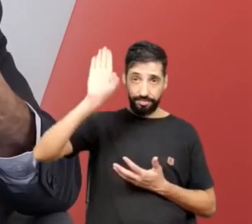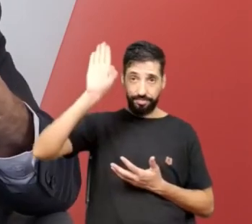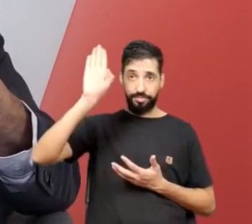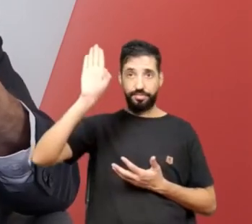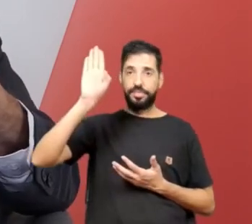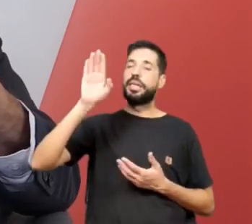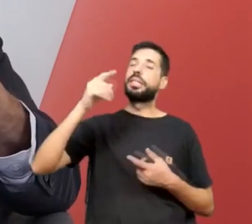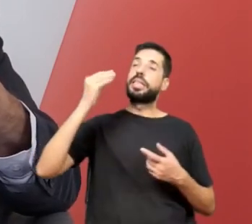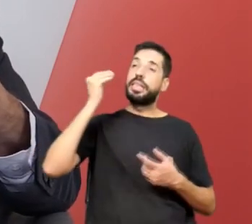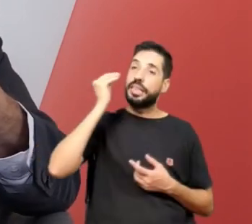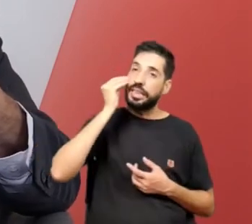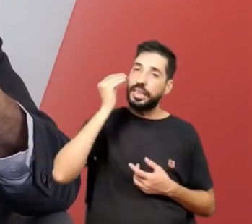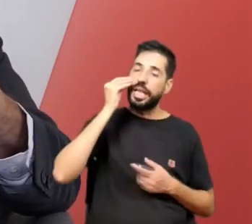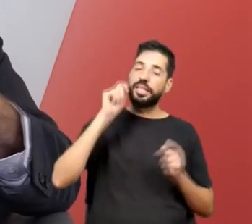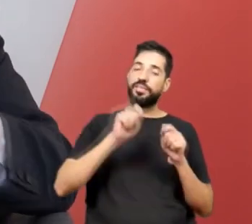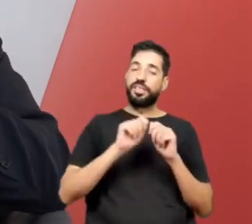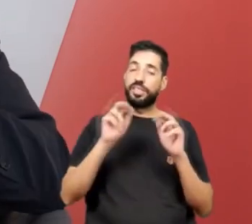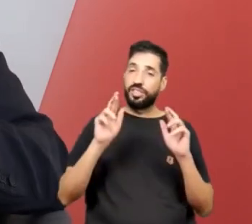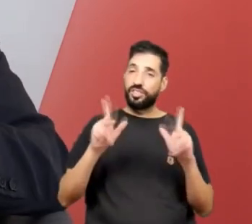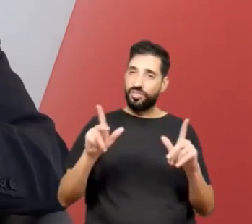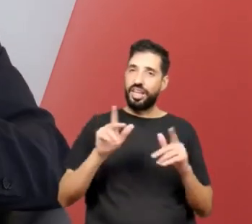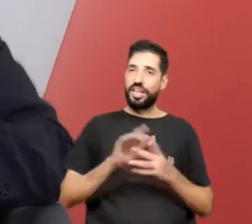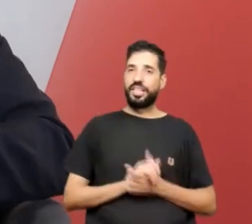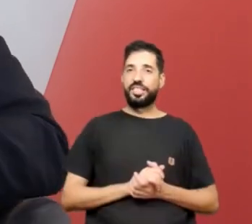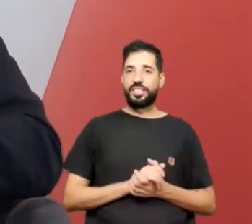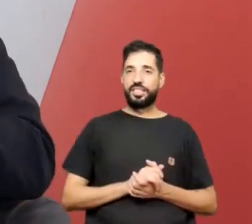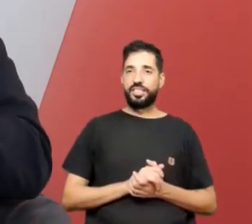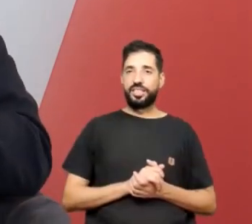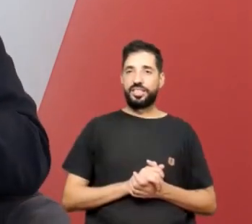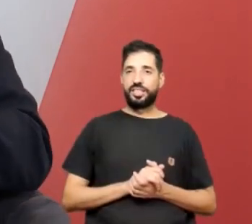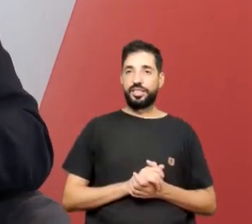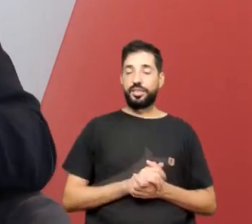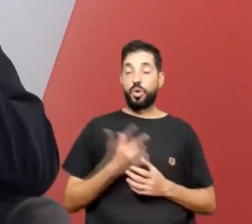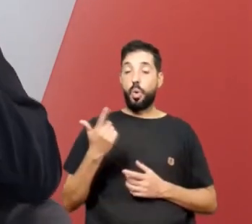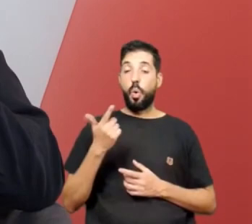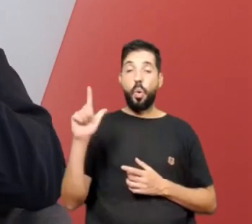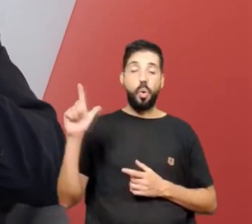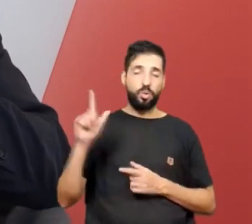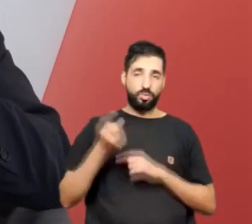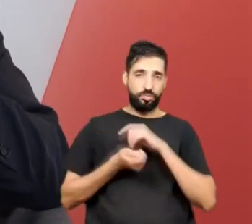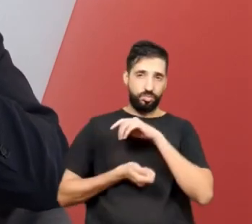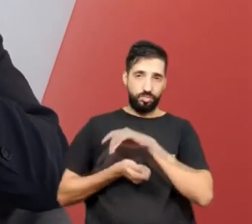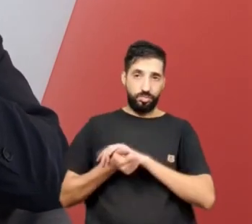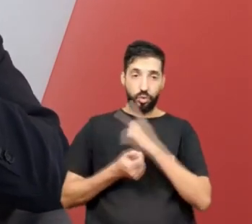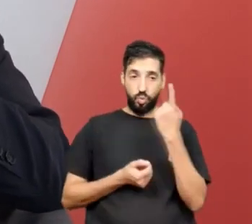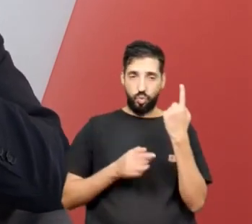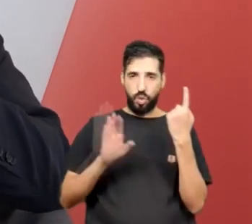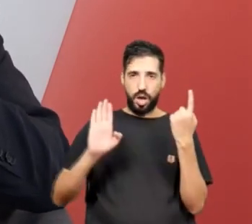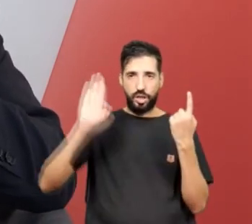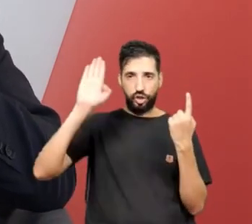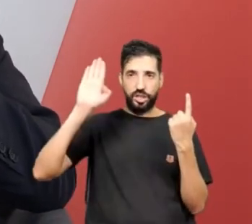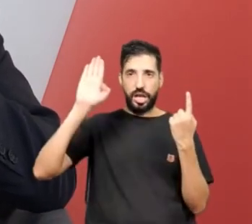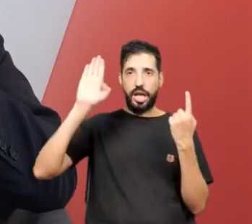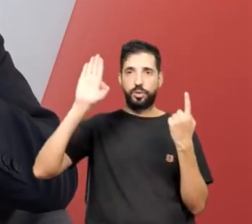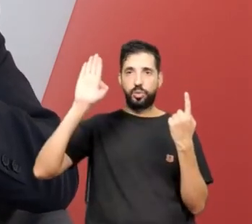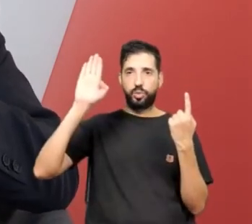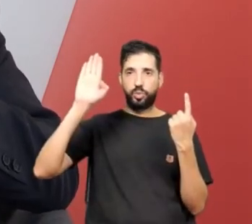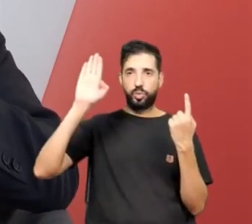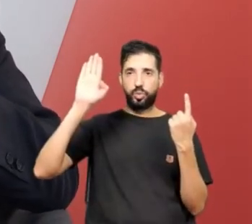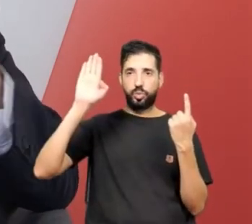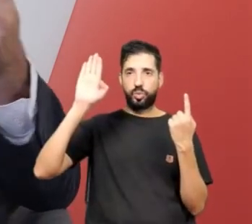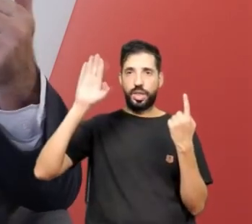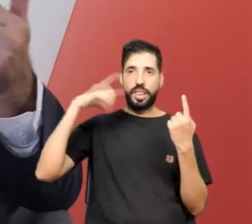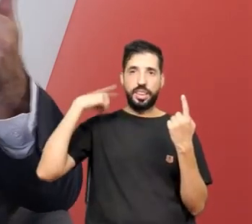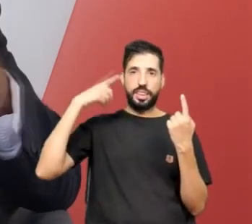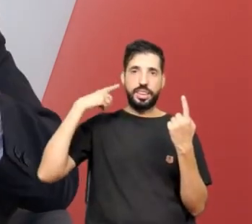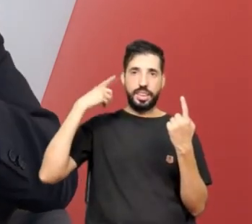fazer um diferencial. Outra dica, teve um candidato a deputado distrital em